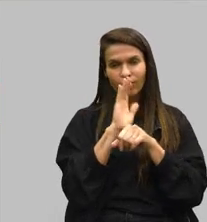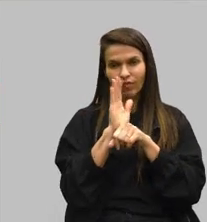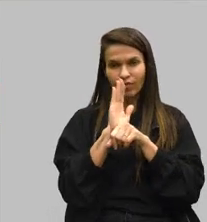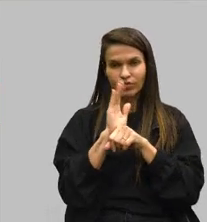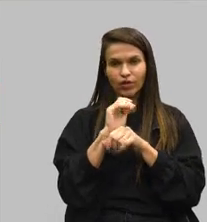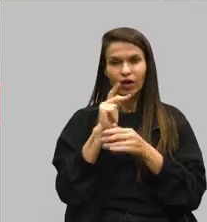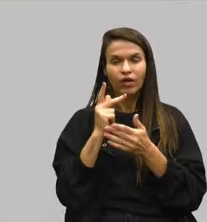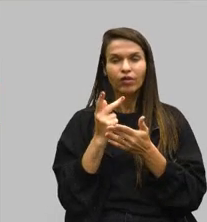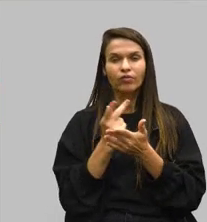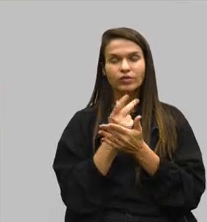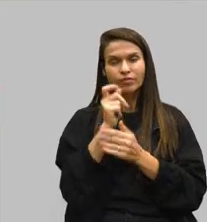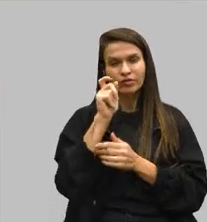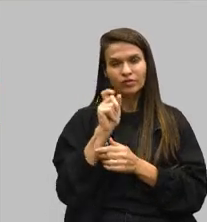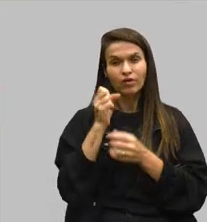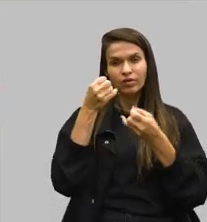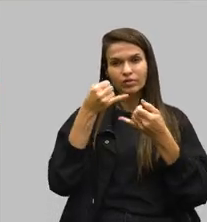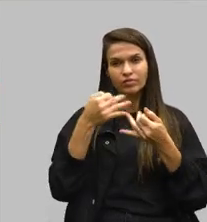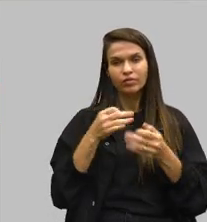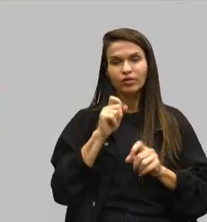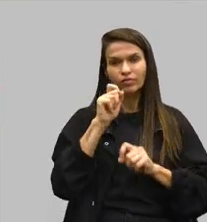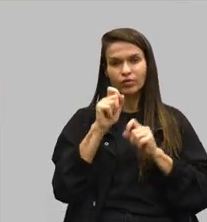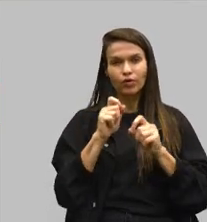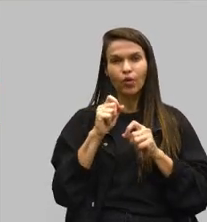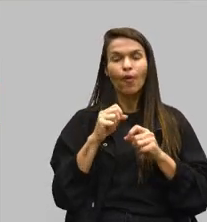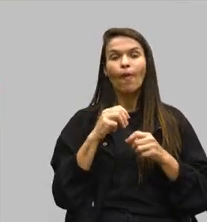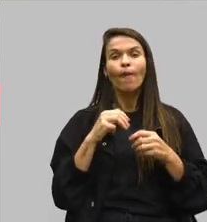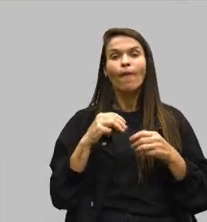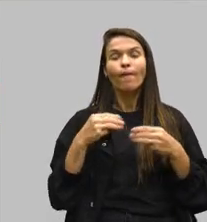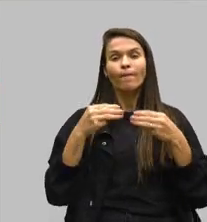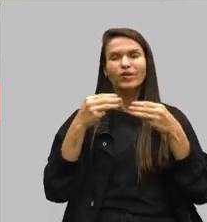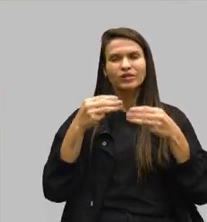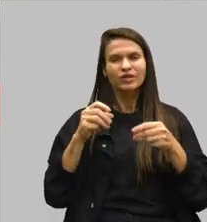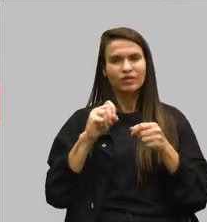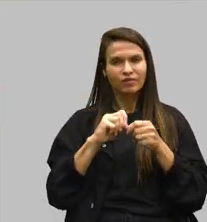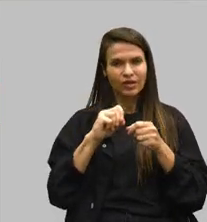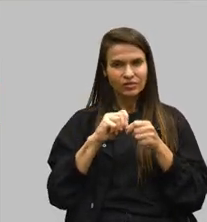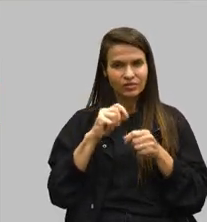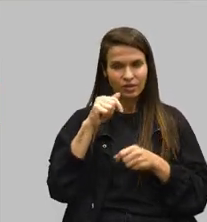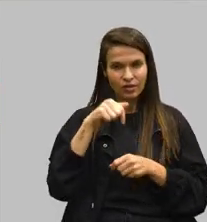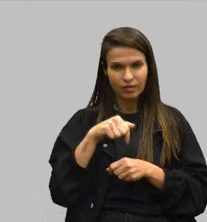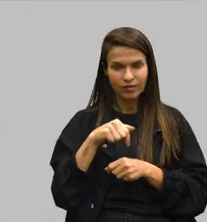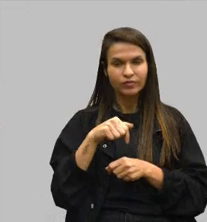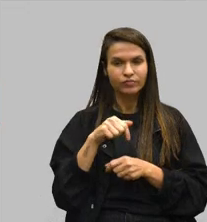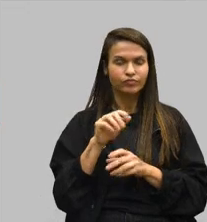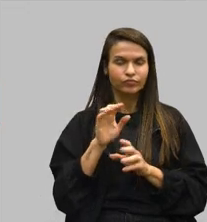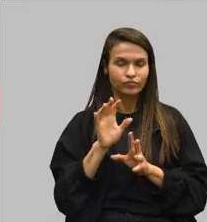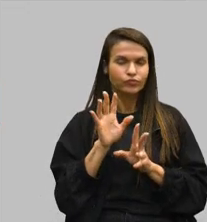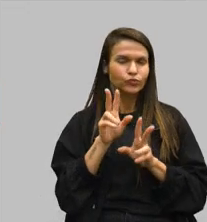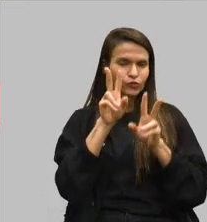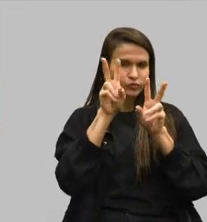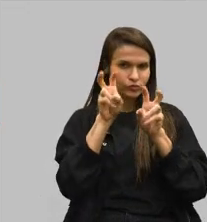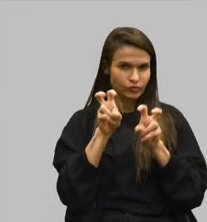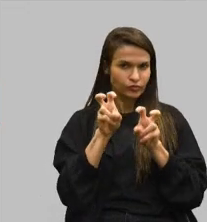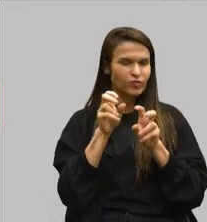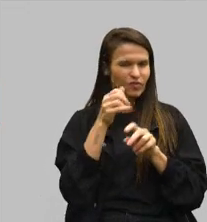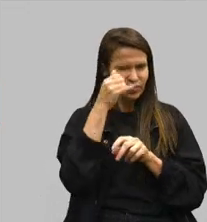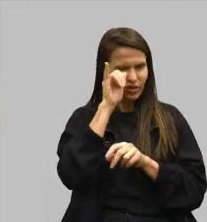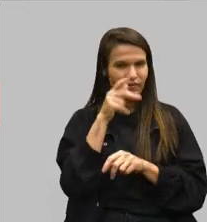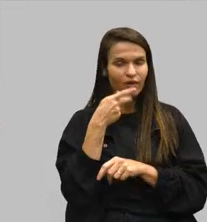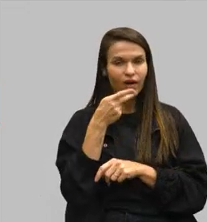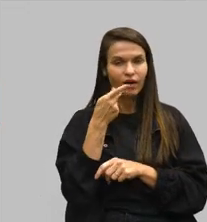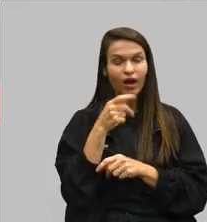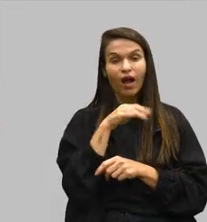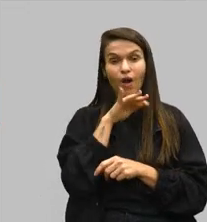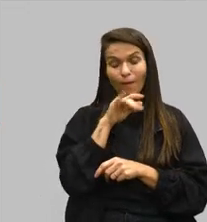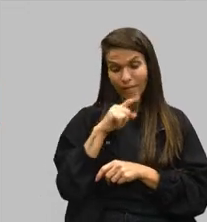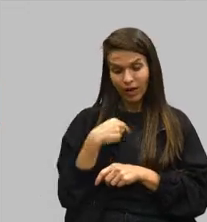em Nova Izeite, ele mesmo fala assim, olha, o que o Ministério do Trabalho está fazendo aqui, nesse caso, deve em específico, não vou falar que é isso, mas é ruim, para